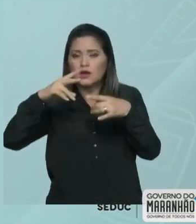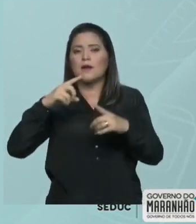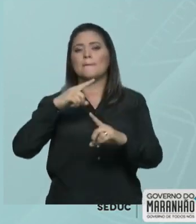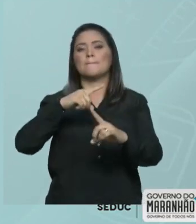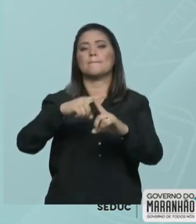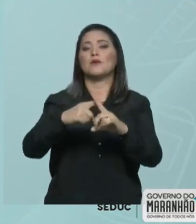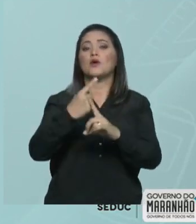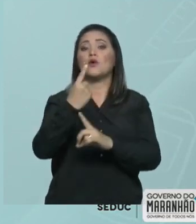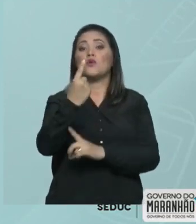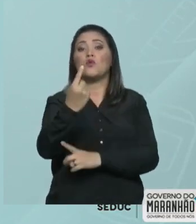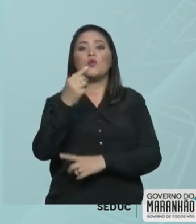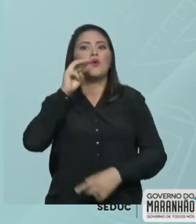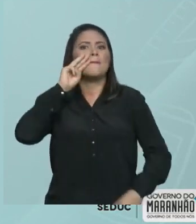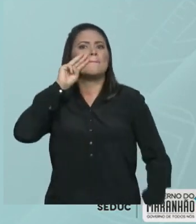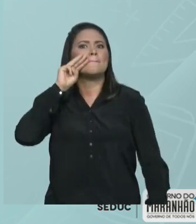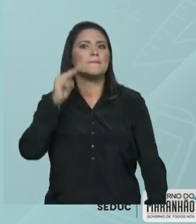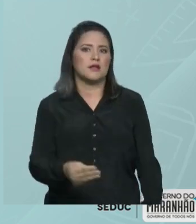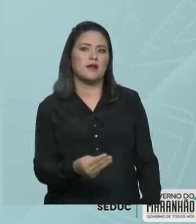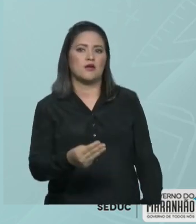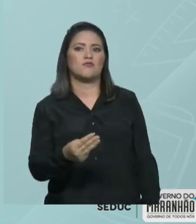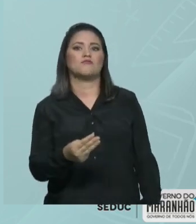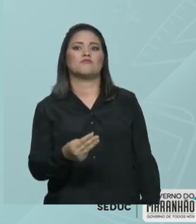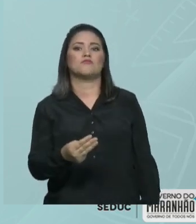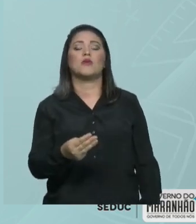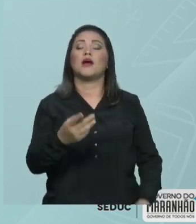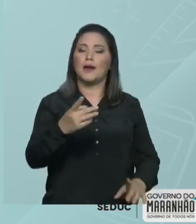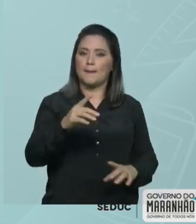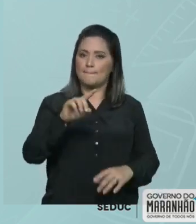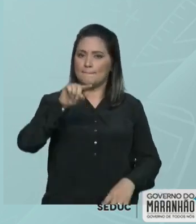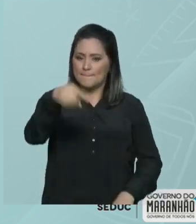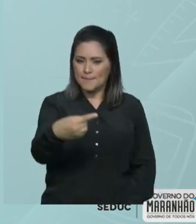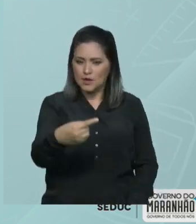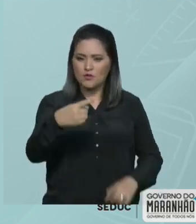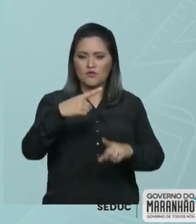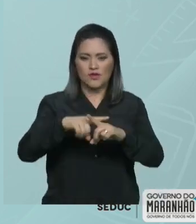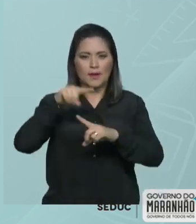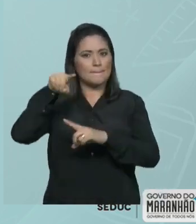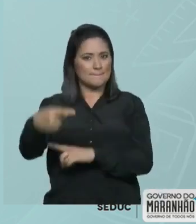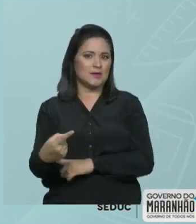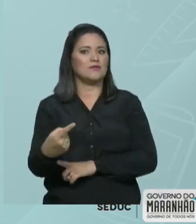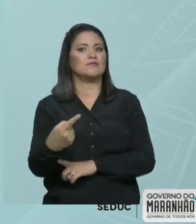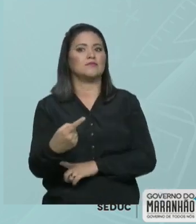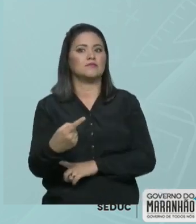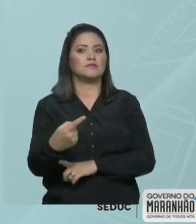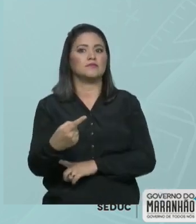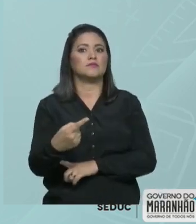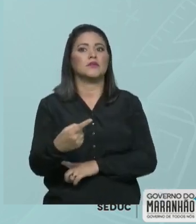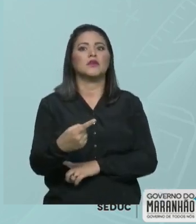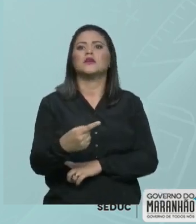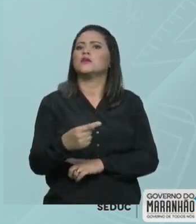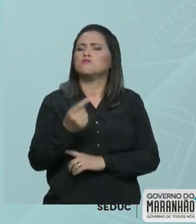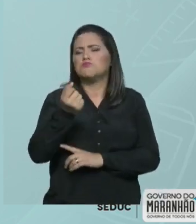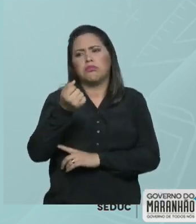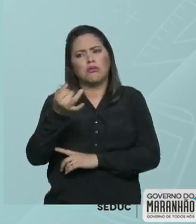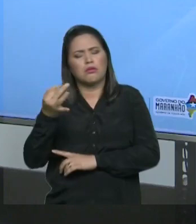duas vezes. E assim sucessivamente. Ou seja, para cada traço que você colocar em cima do número,